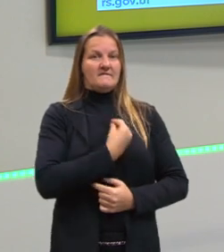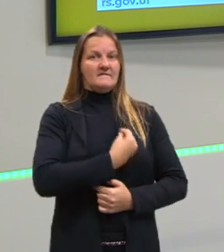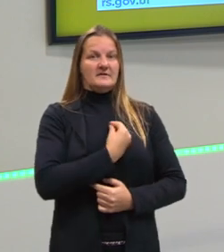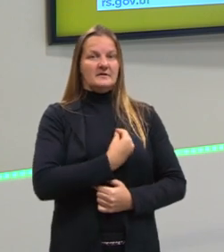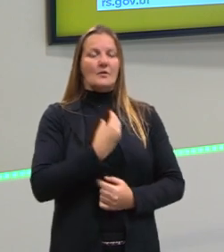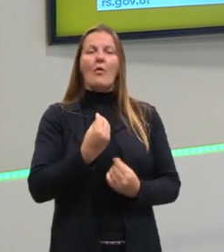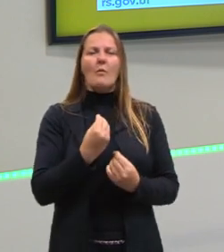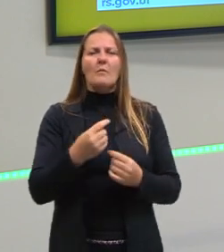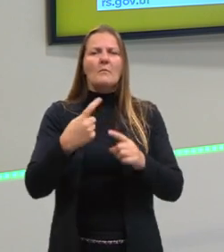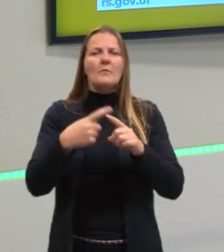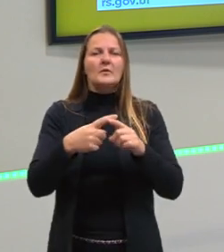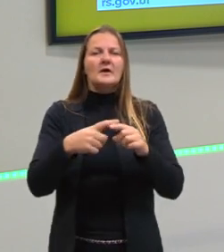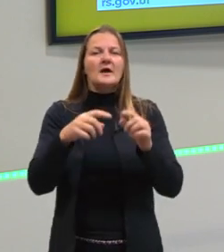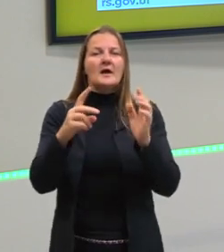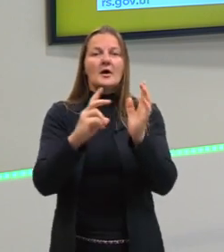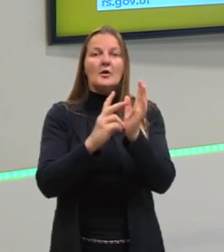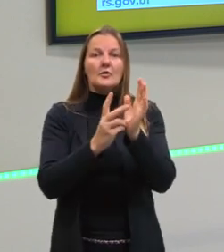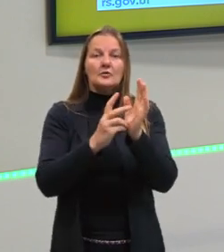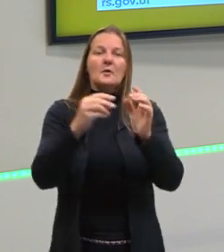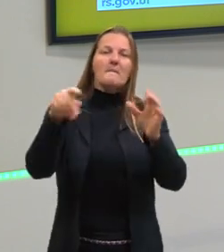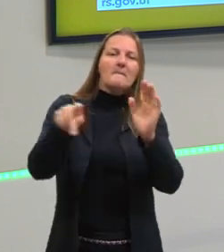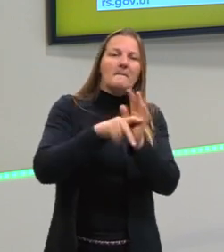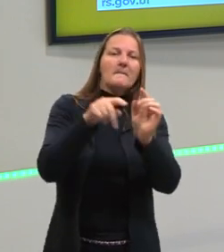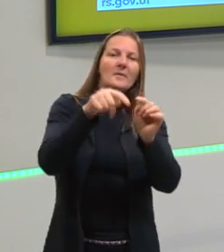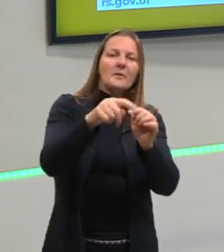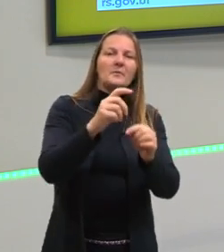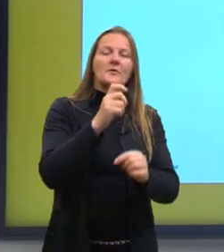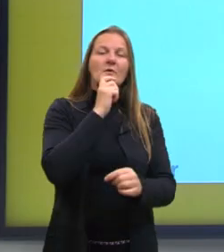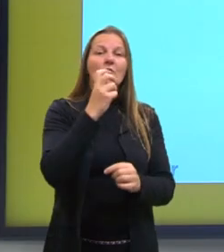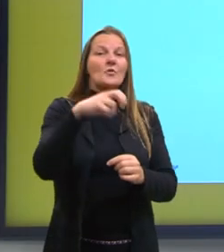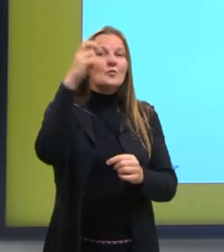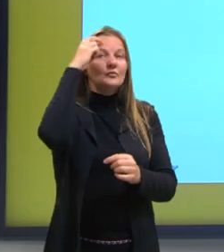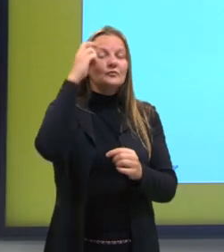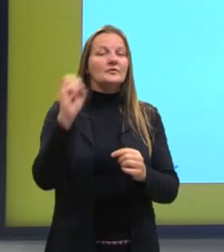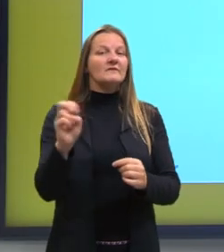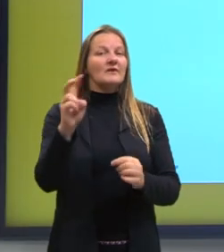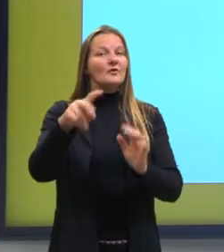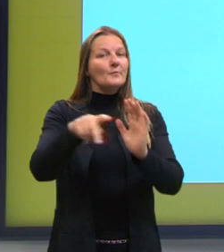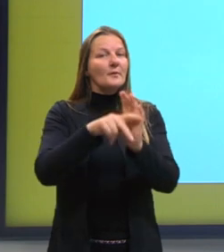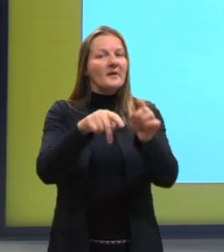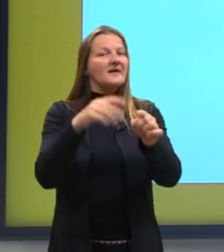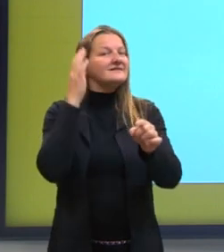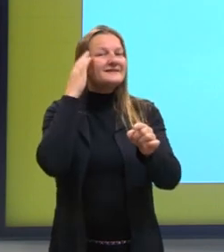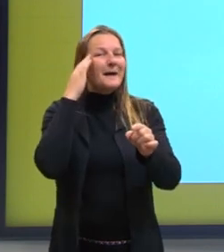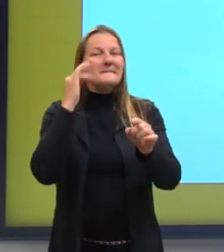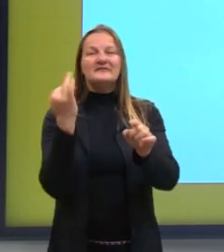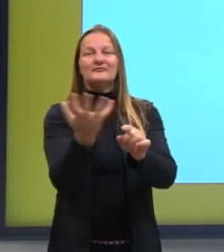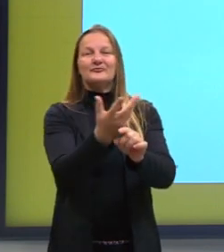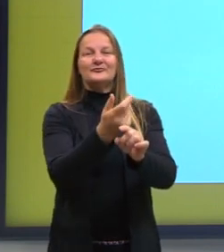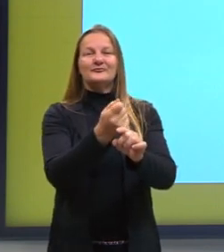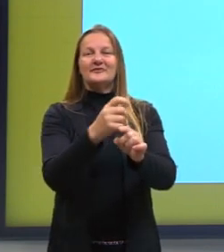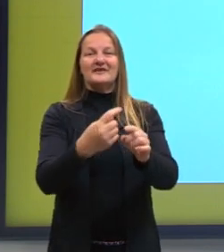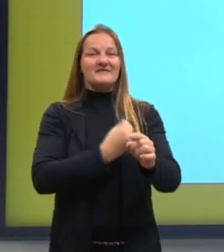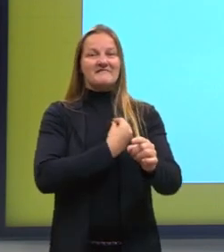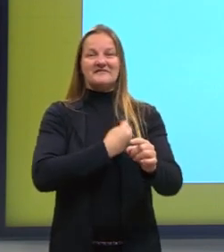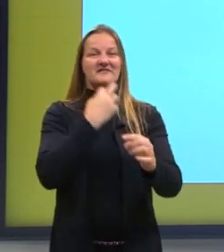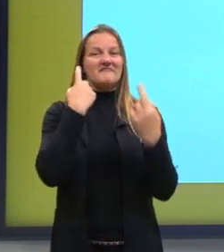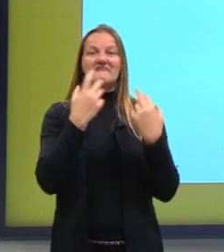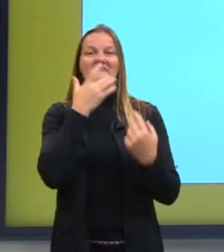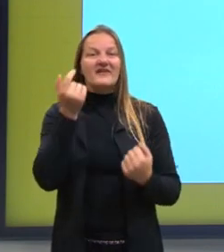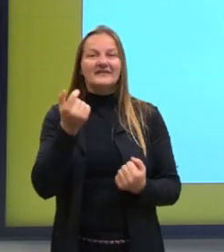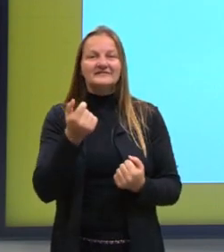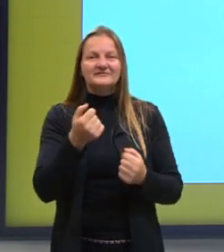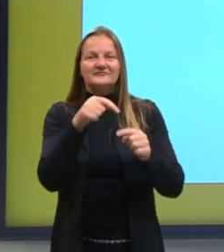Enquanto um nativo da floresta, através da sua cultura, dos seus valores, ele não teria problema nenhum em sobreviver na floresta.